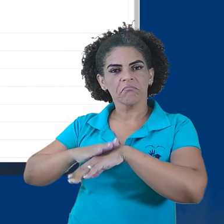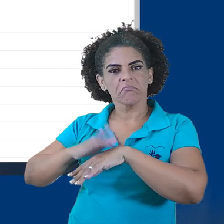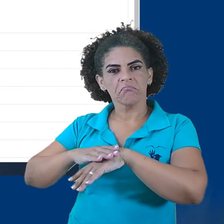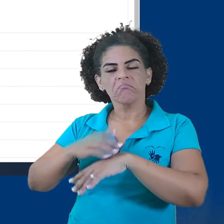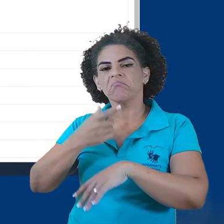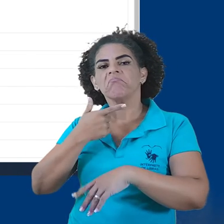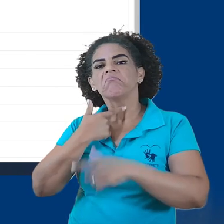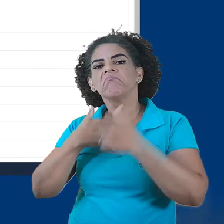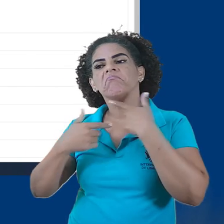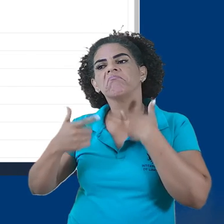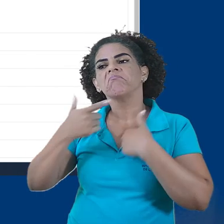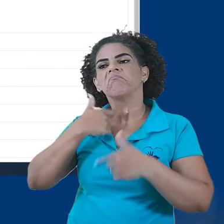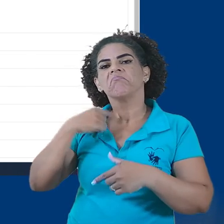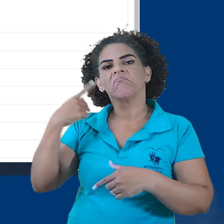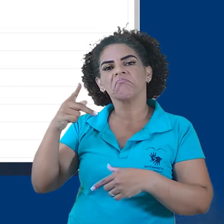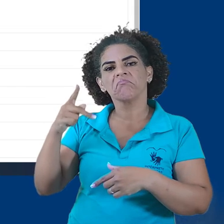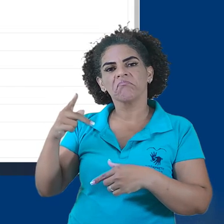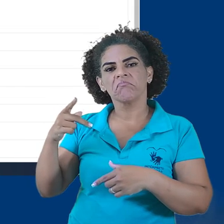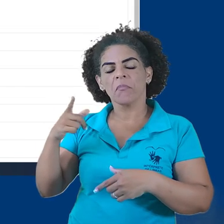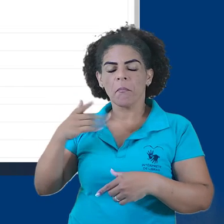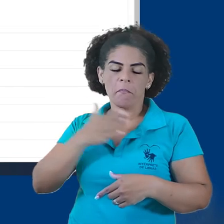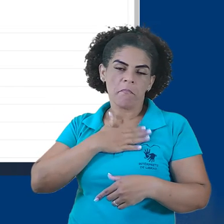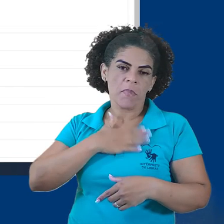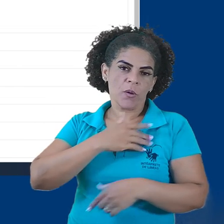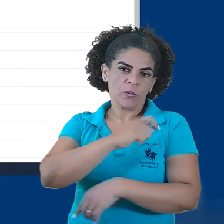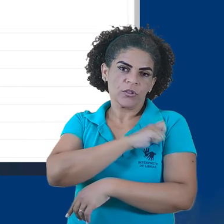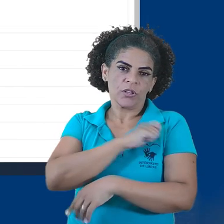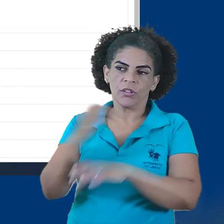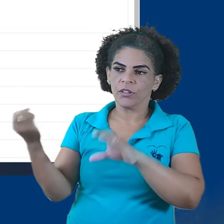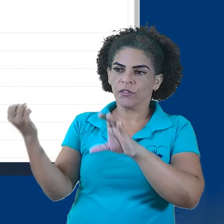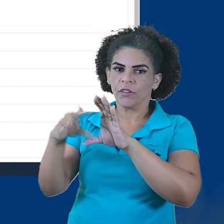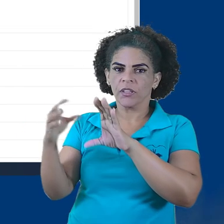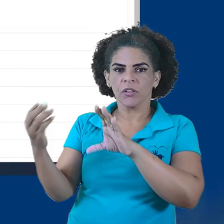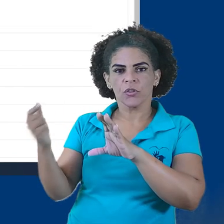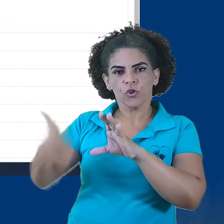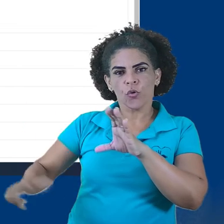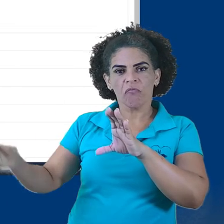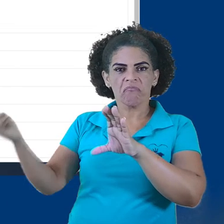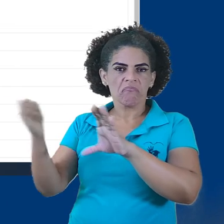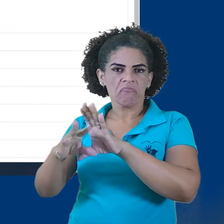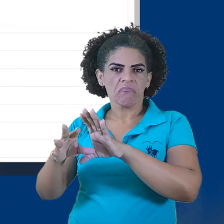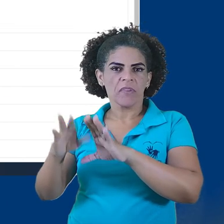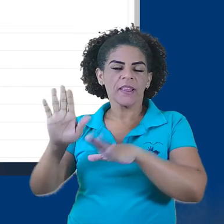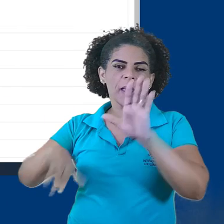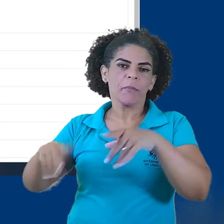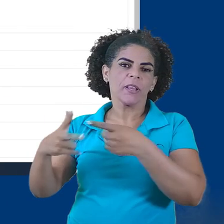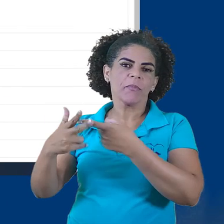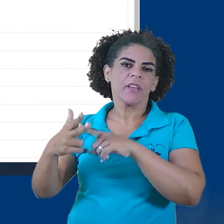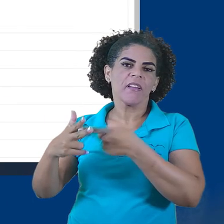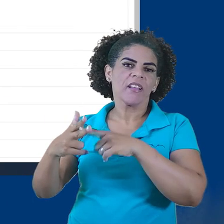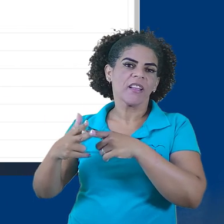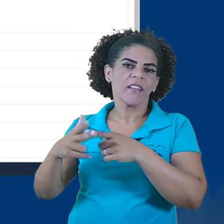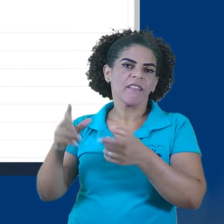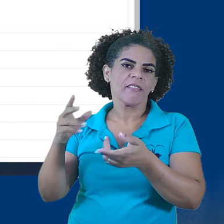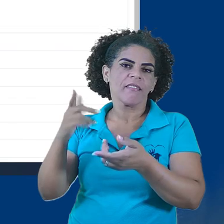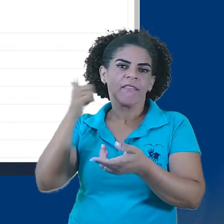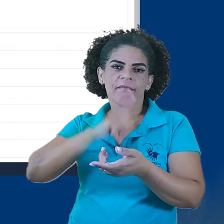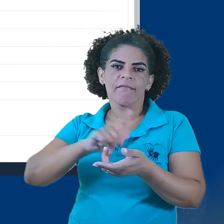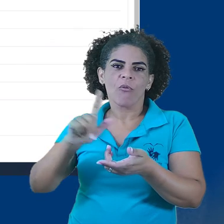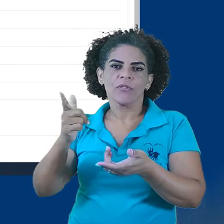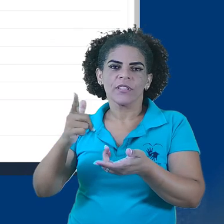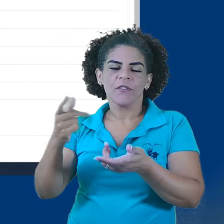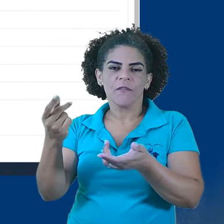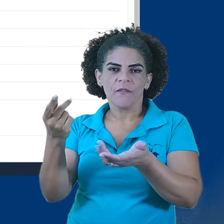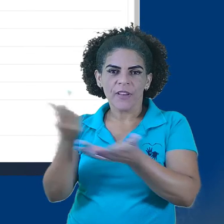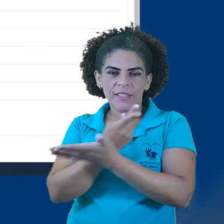Mantenho como está. Mantenho as tentativas reabertas manualmente, porque posso desejar que um dos meus alunos me envie a